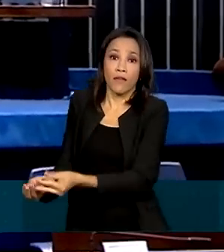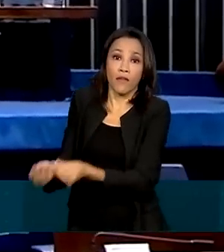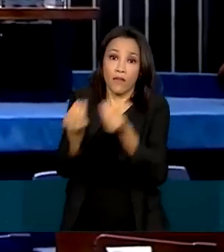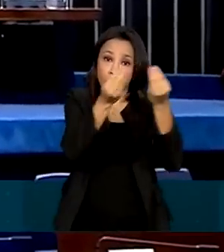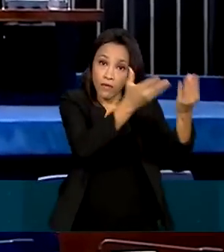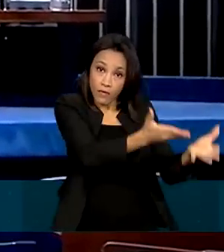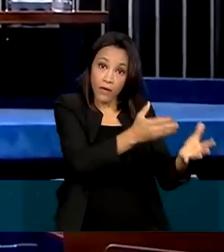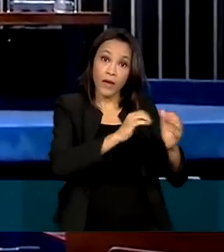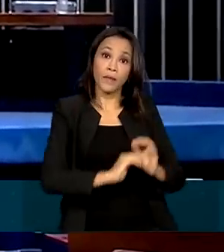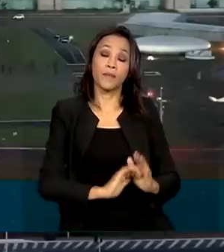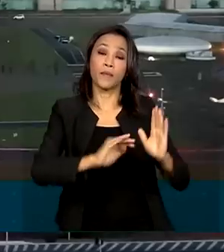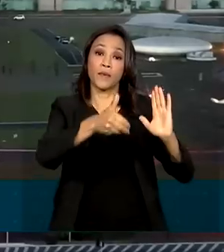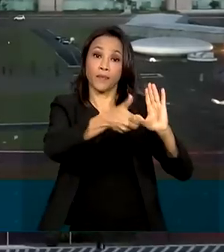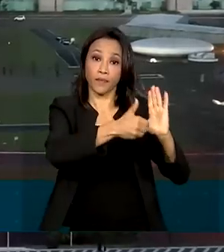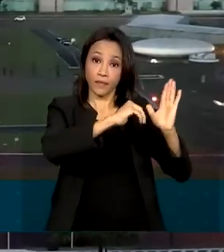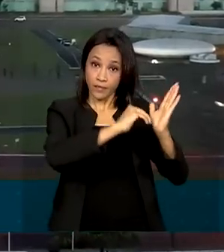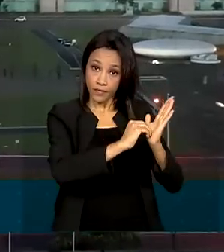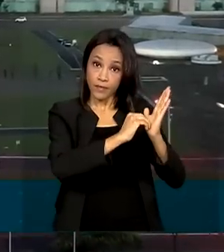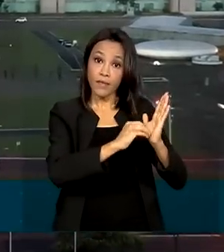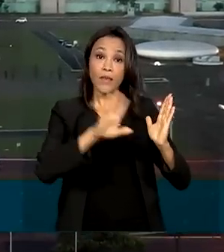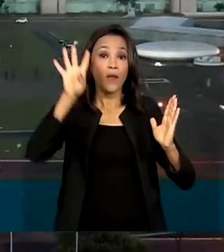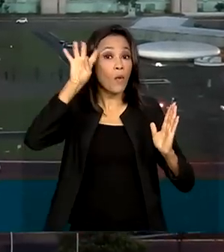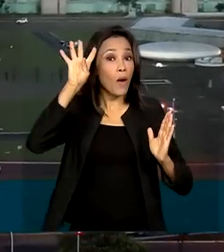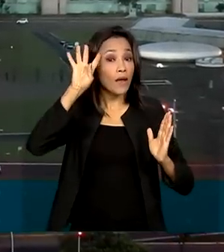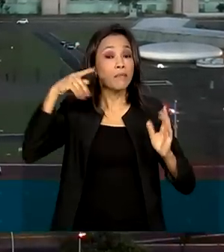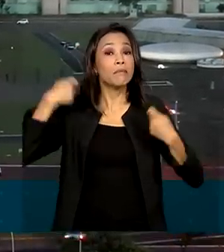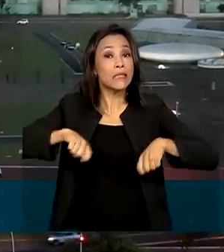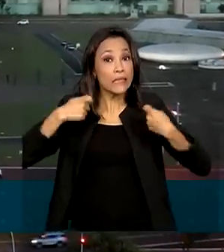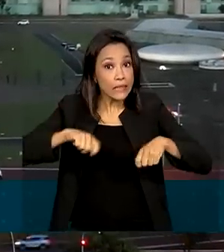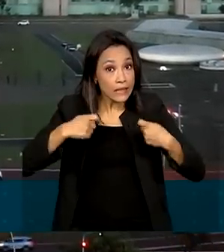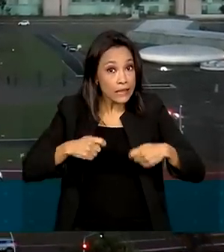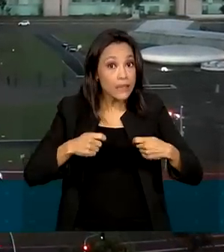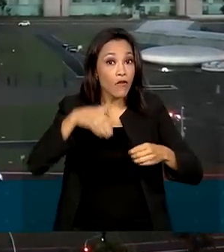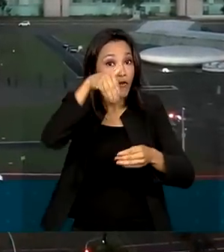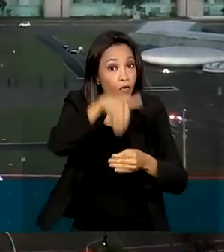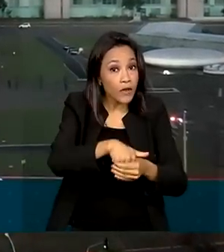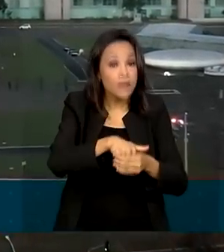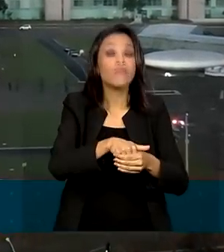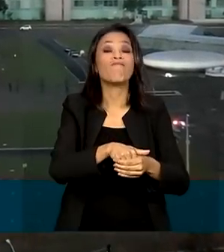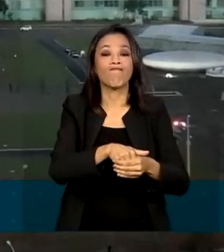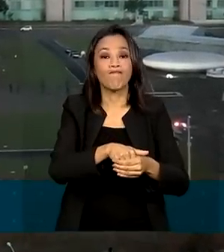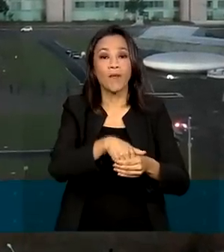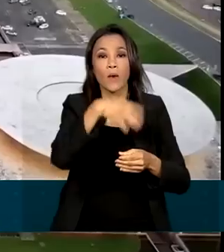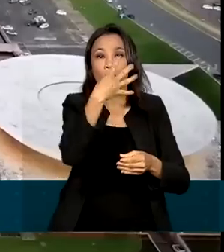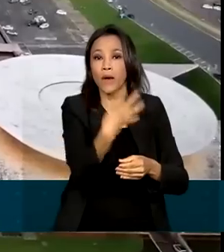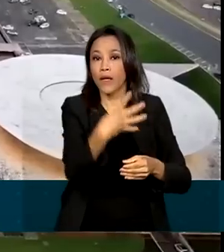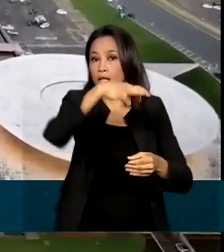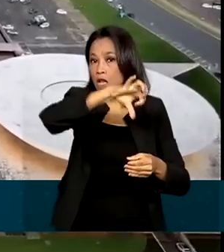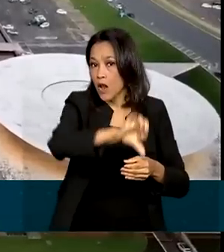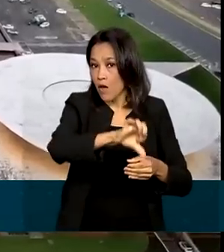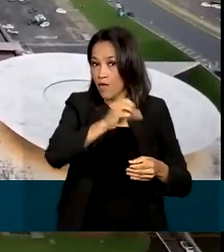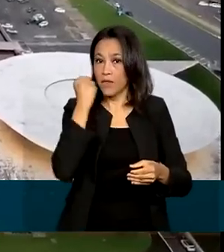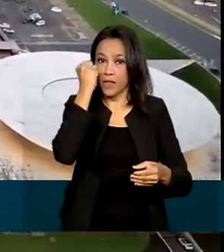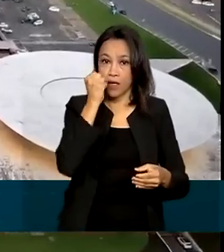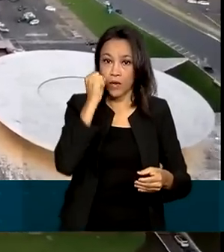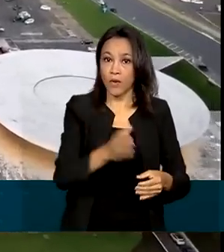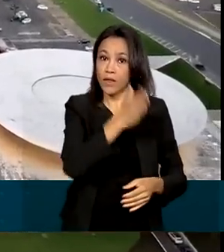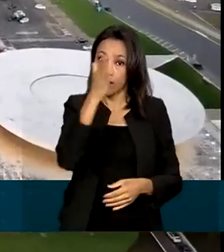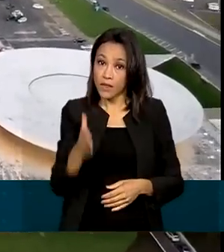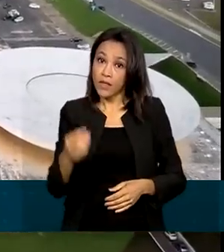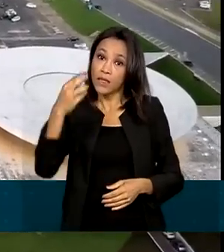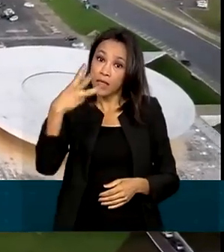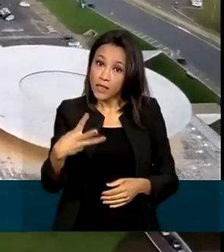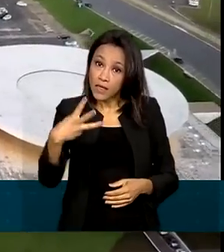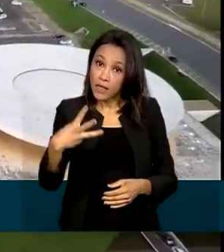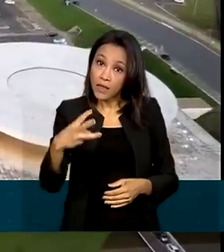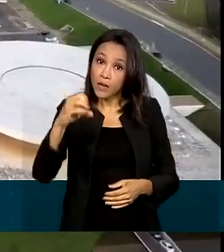quarta-feira. Para ser aprovada, a proposta precisa dos votos de pelo menos 49 senadores e 308